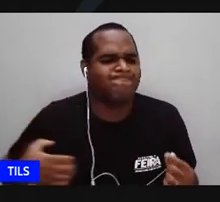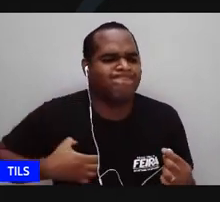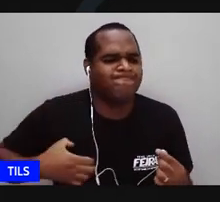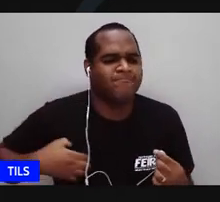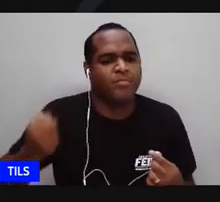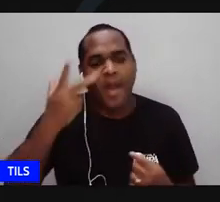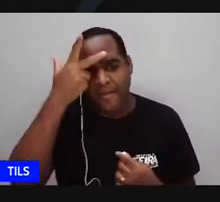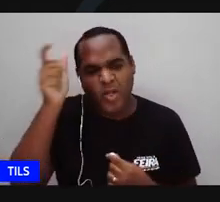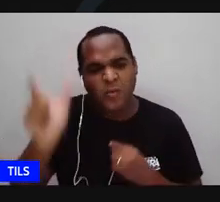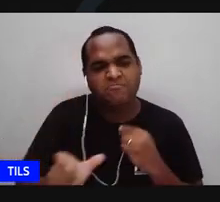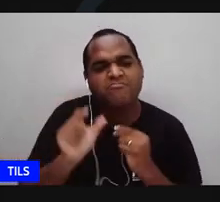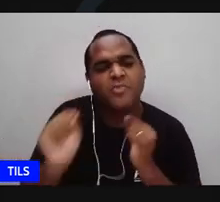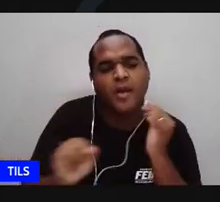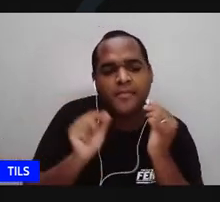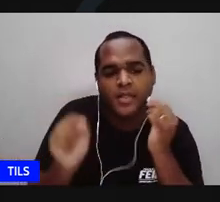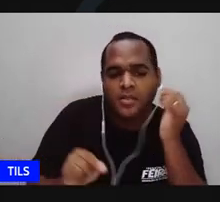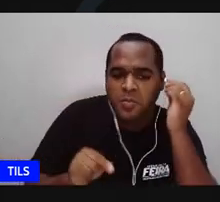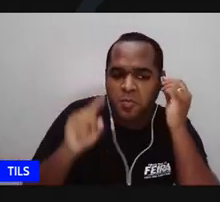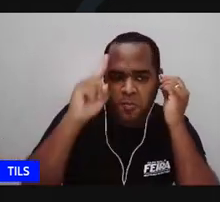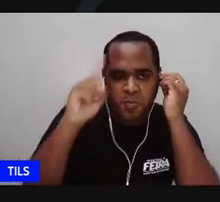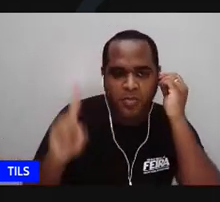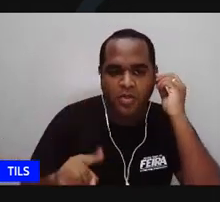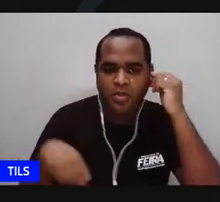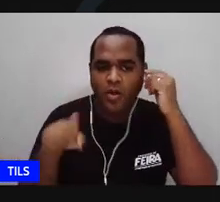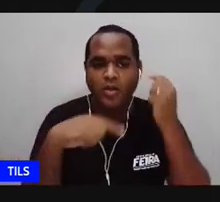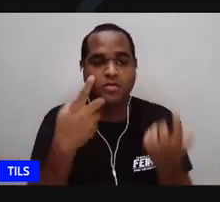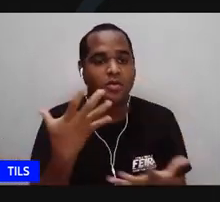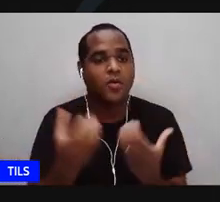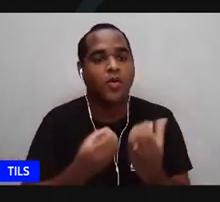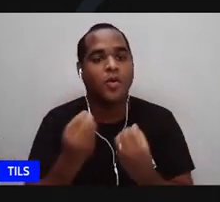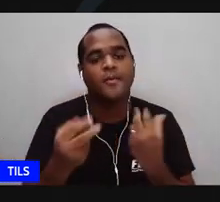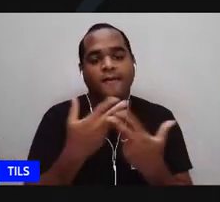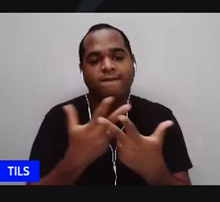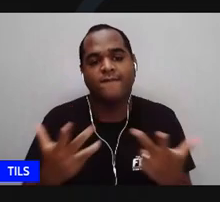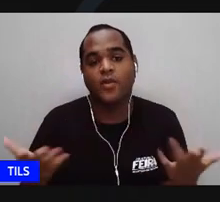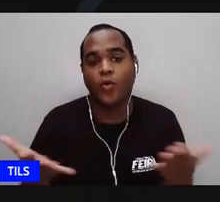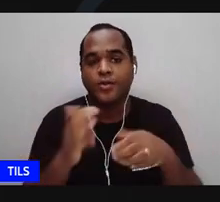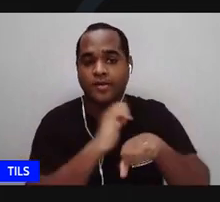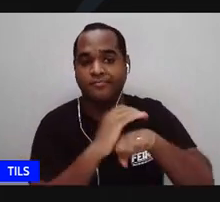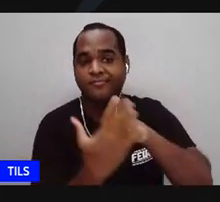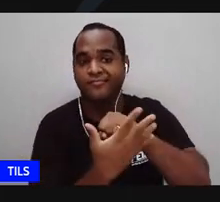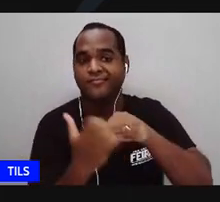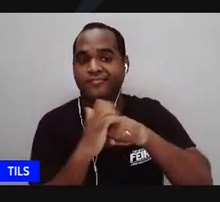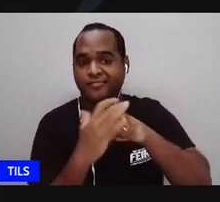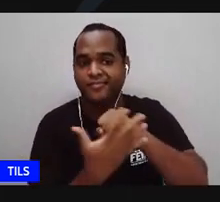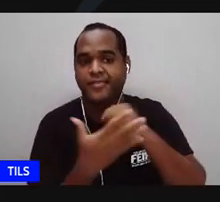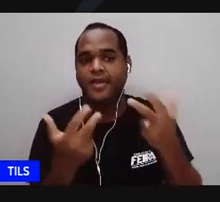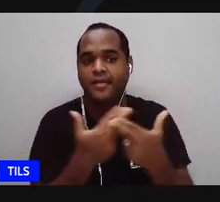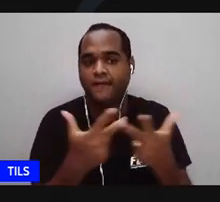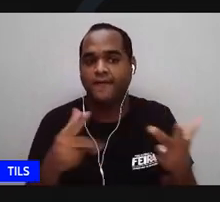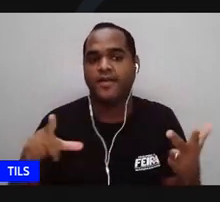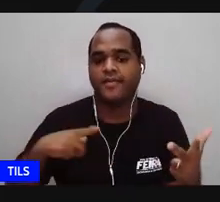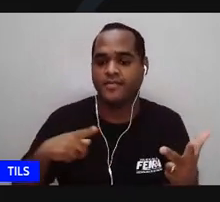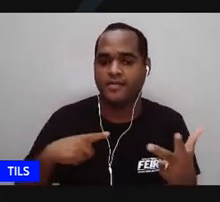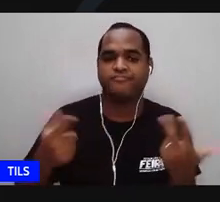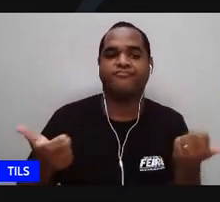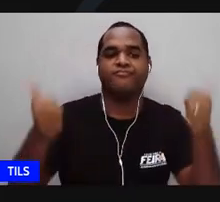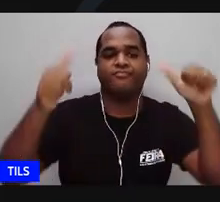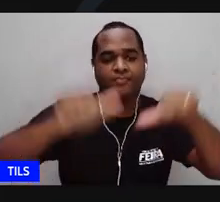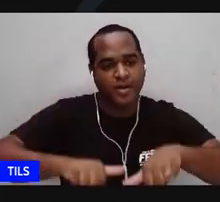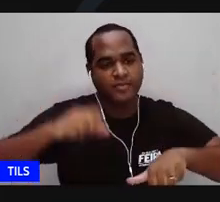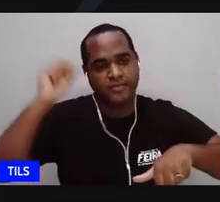humanidade então nós também estamos vivendo um tempo de pandemia de muita dificuldade